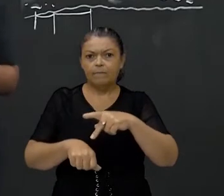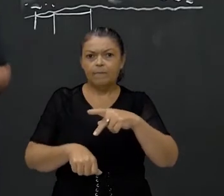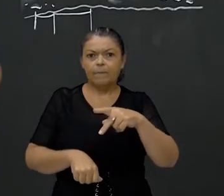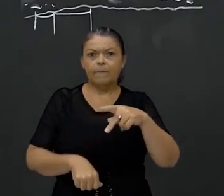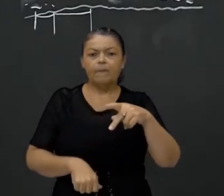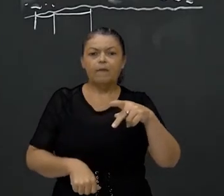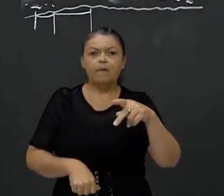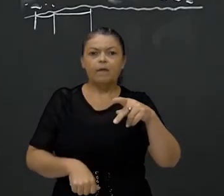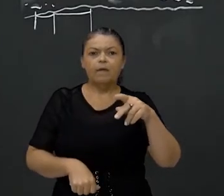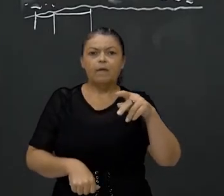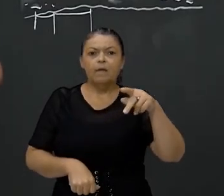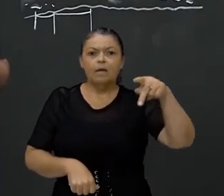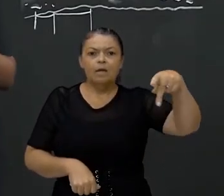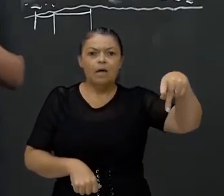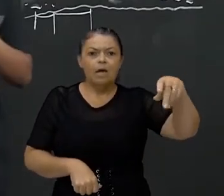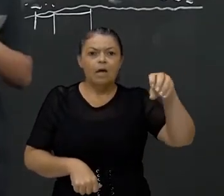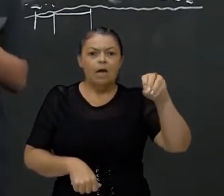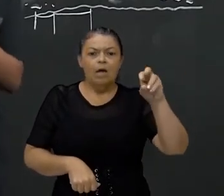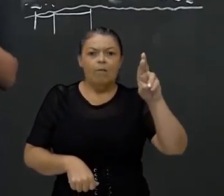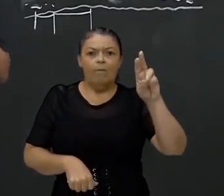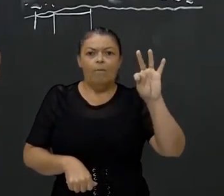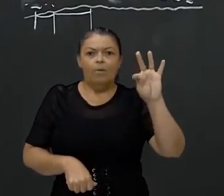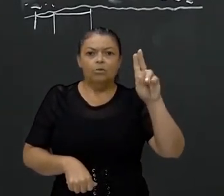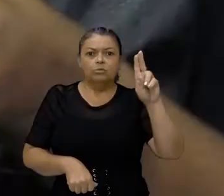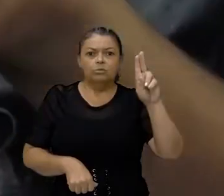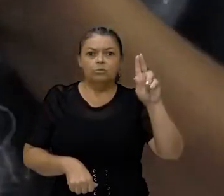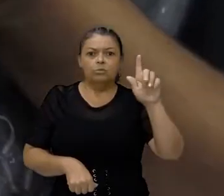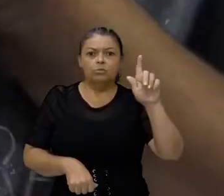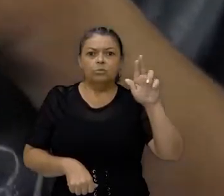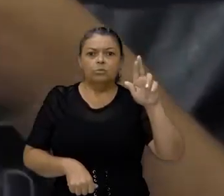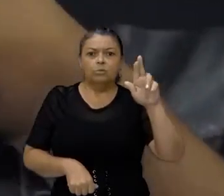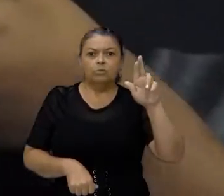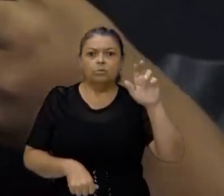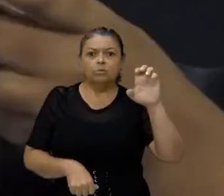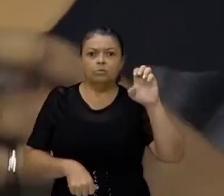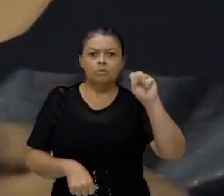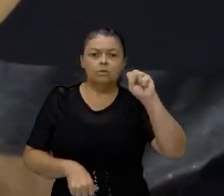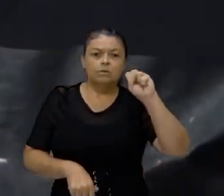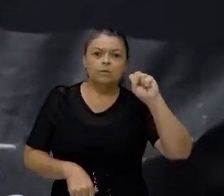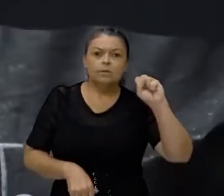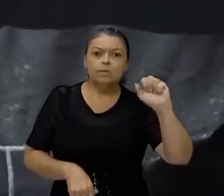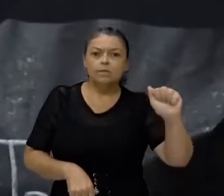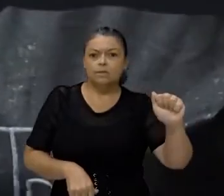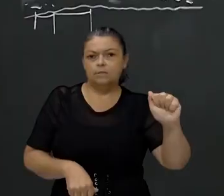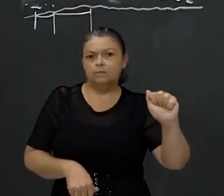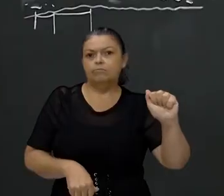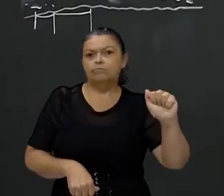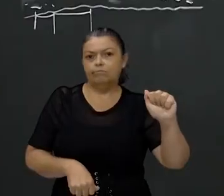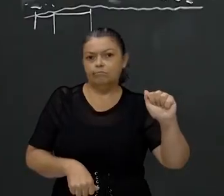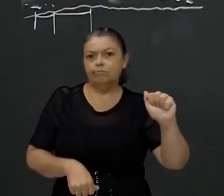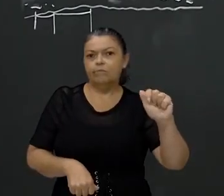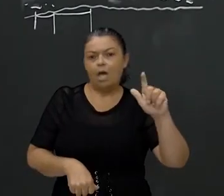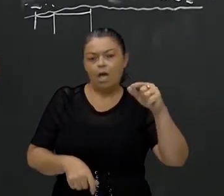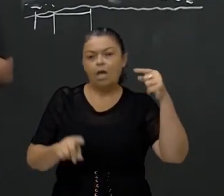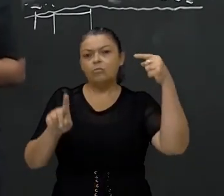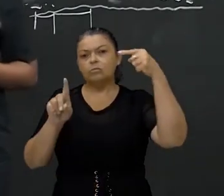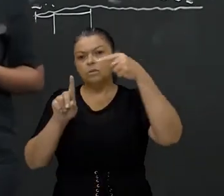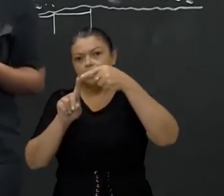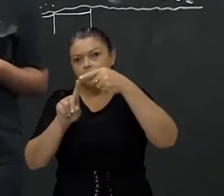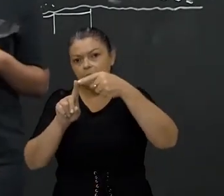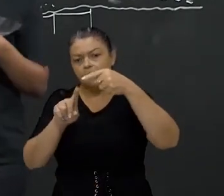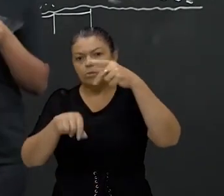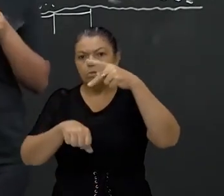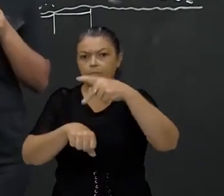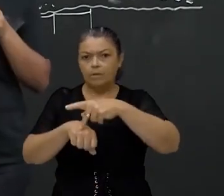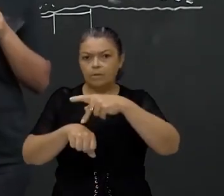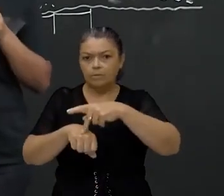calçamentos. Vão juntando as pedras. É um tipo de rocha calcária. É também uma